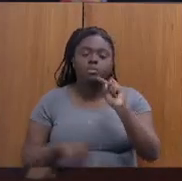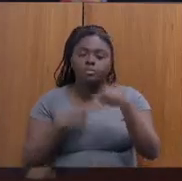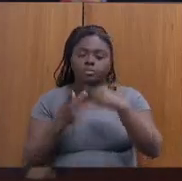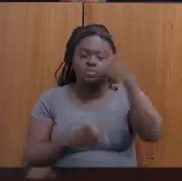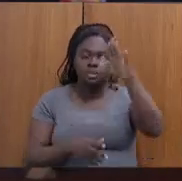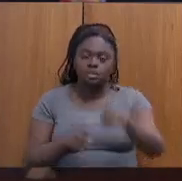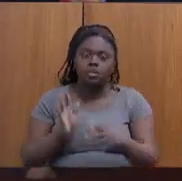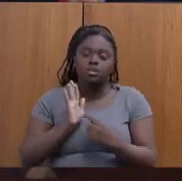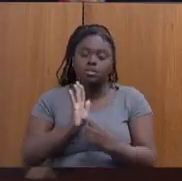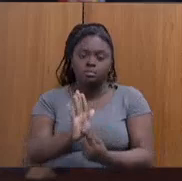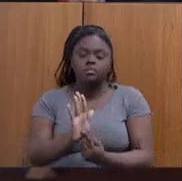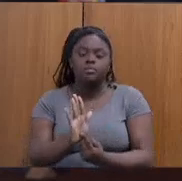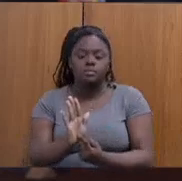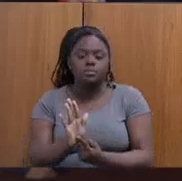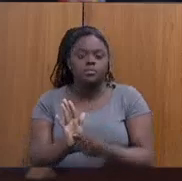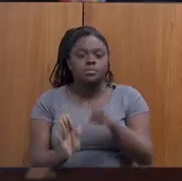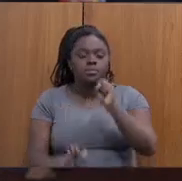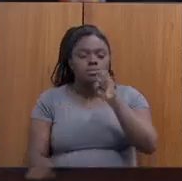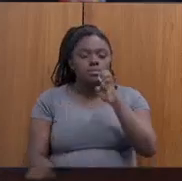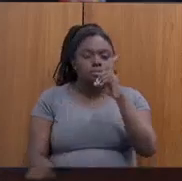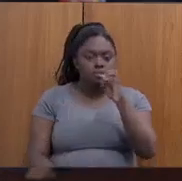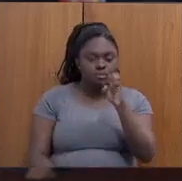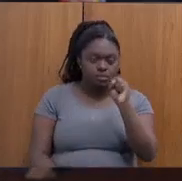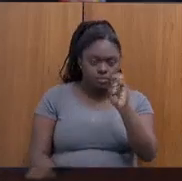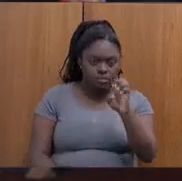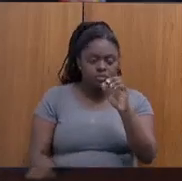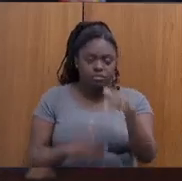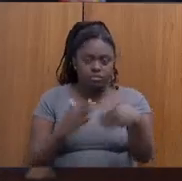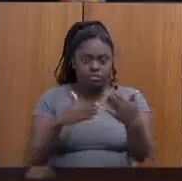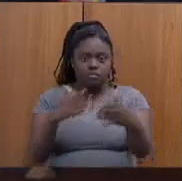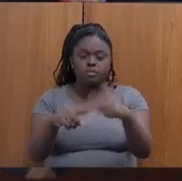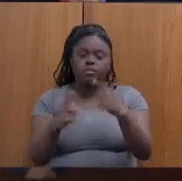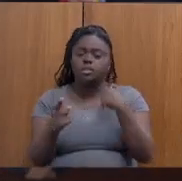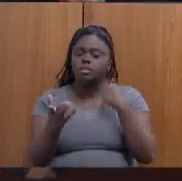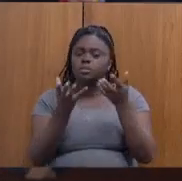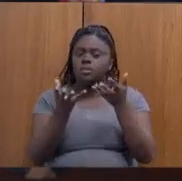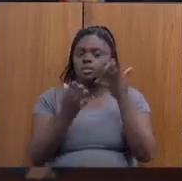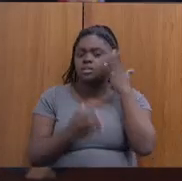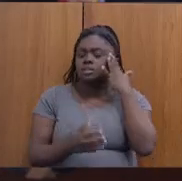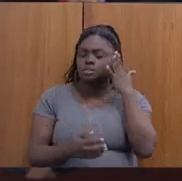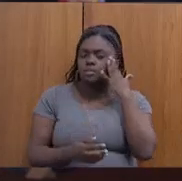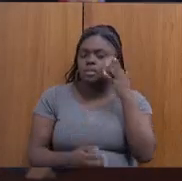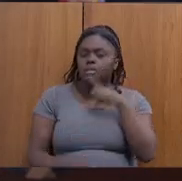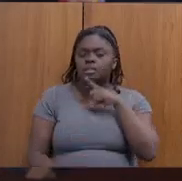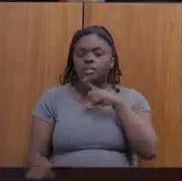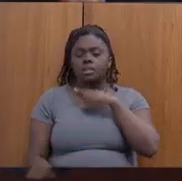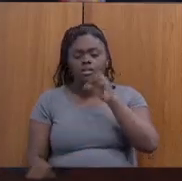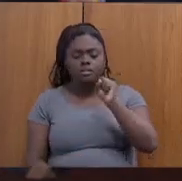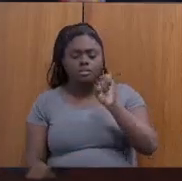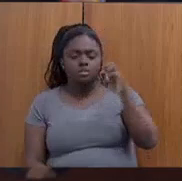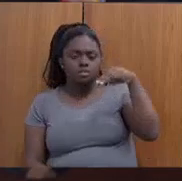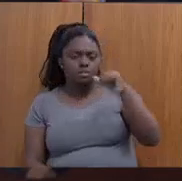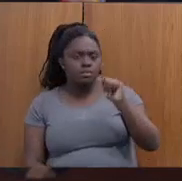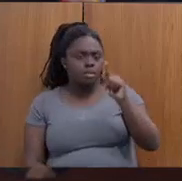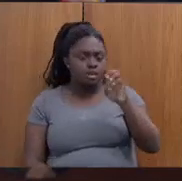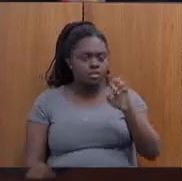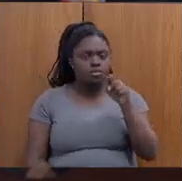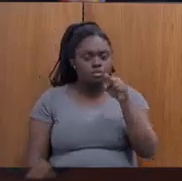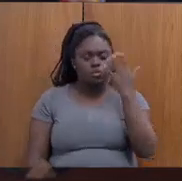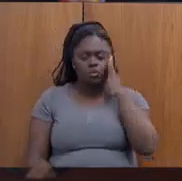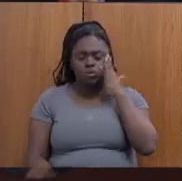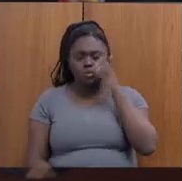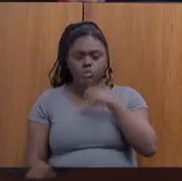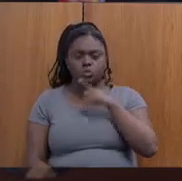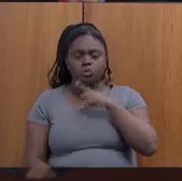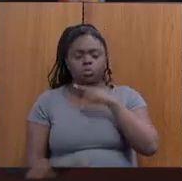que a CEDES vem desenvolvendo, mas eu queria saber, está envolvendo a CEMÁGICO, a Marília e você, estou entendendo que são duas secretarias, duas